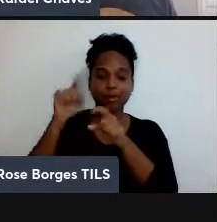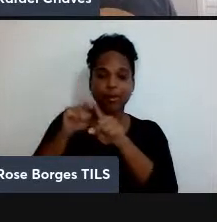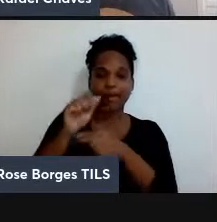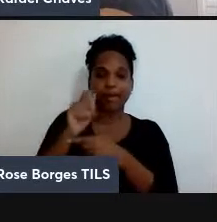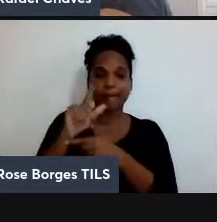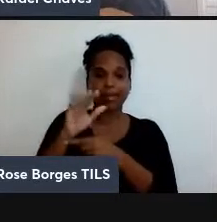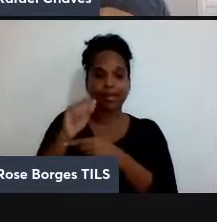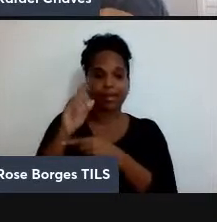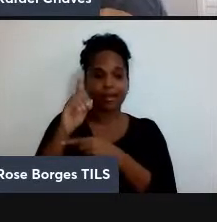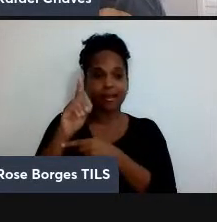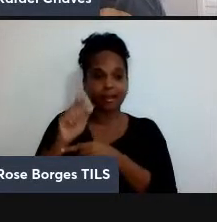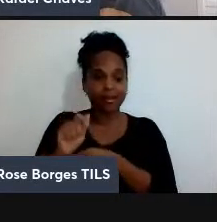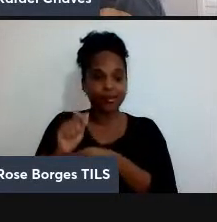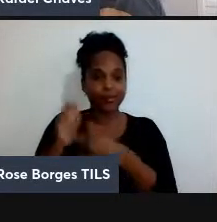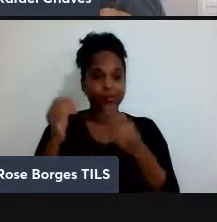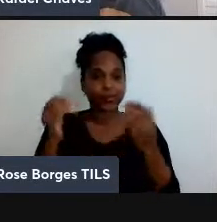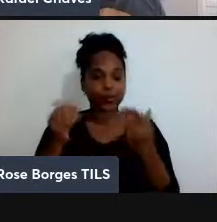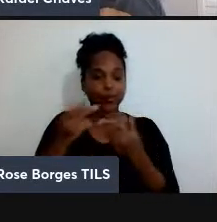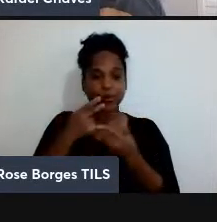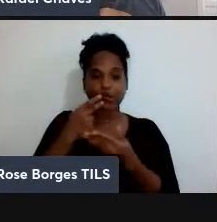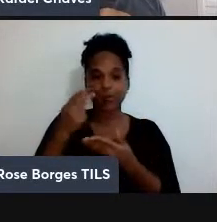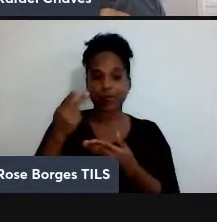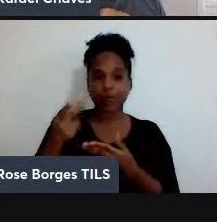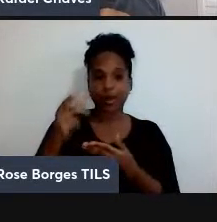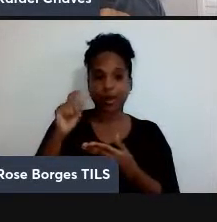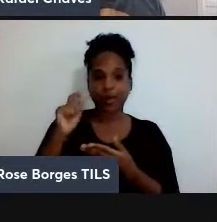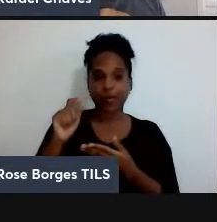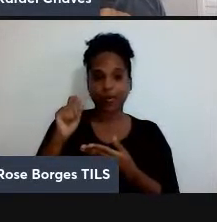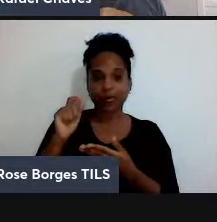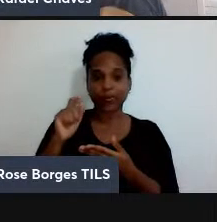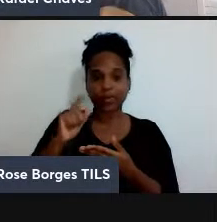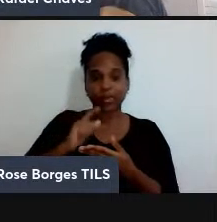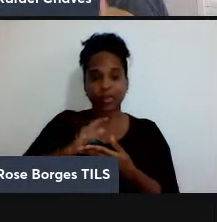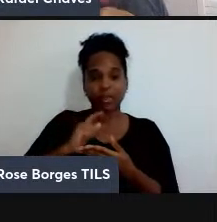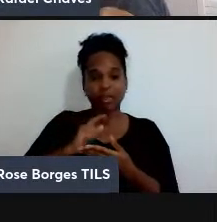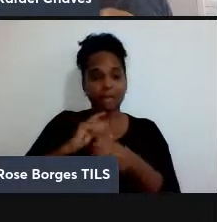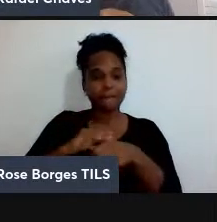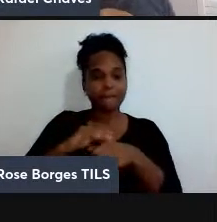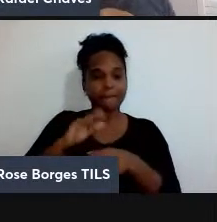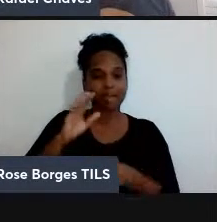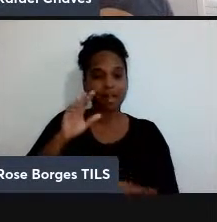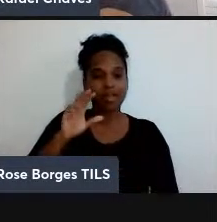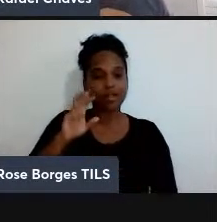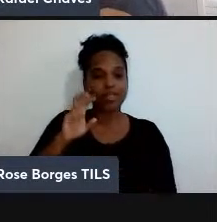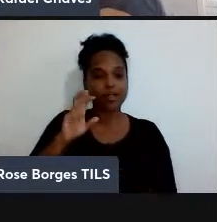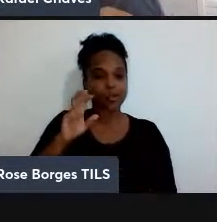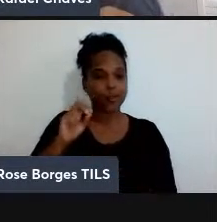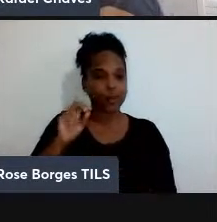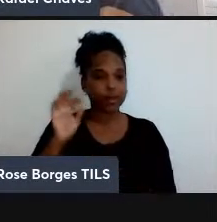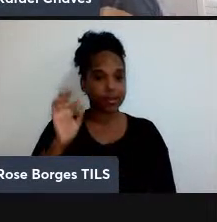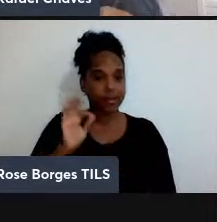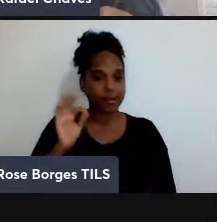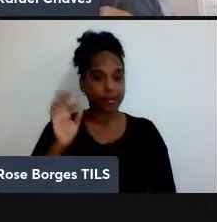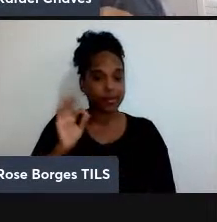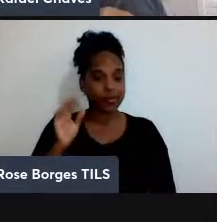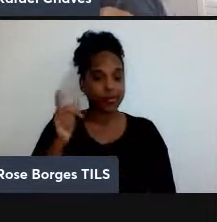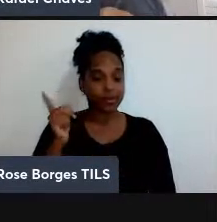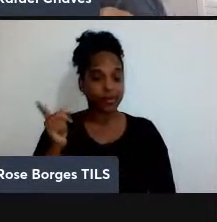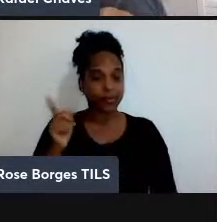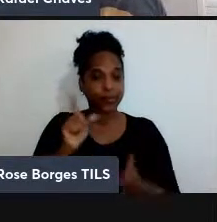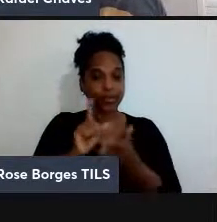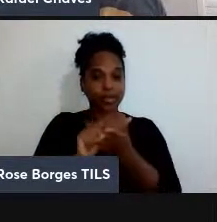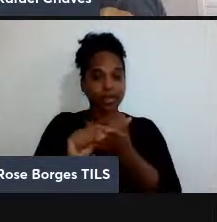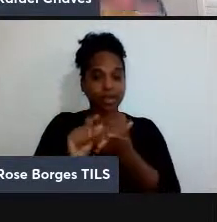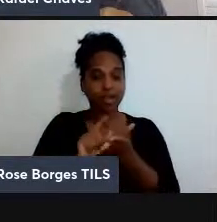hoje em dia, esse valor já se aproxima mais de 50%, mas nesse artigo, né, foi feito um estudo aí, e chegou-se à